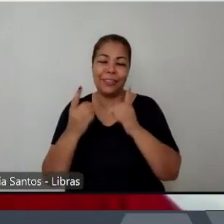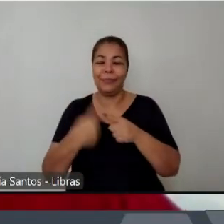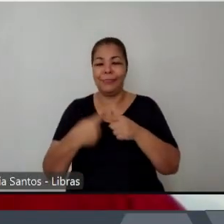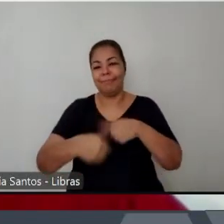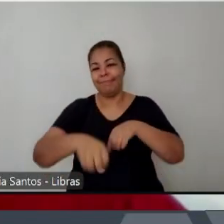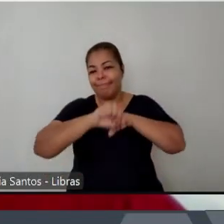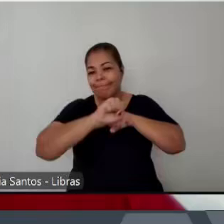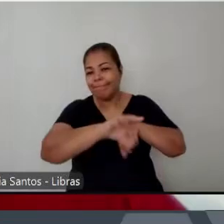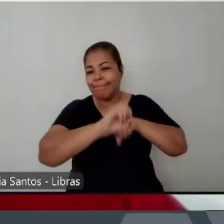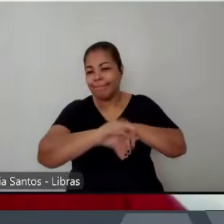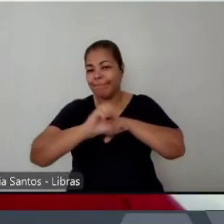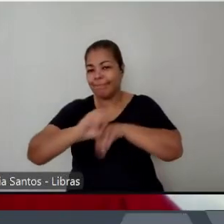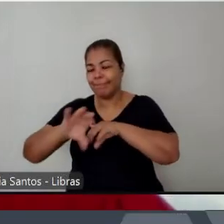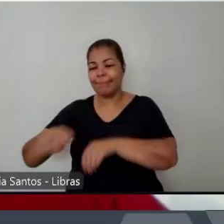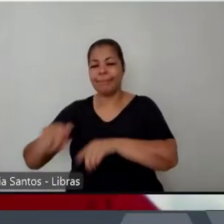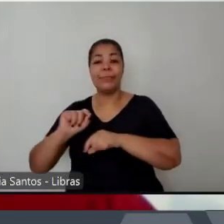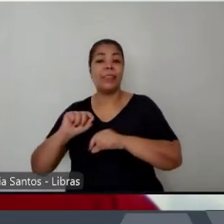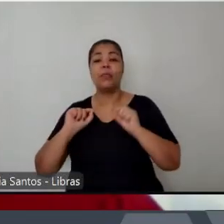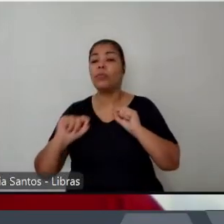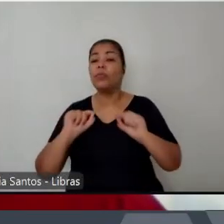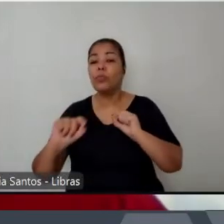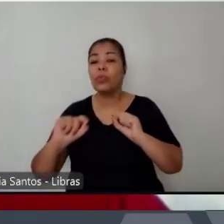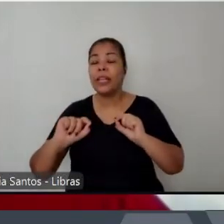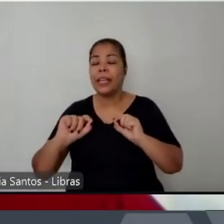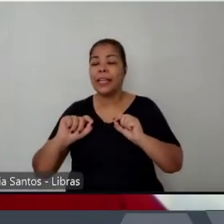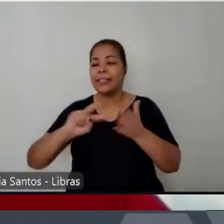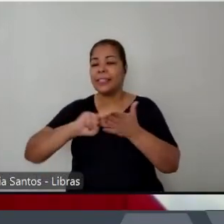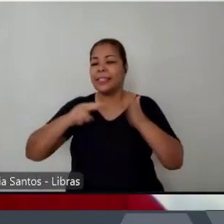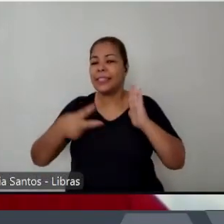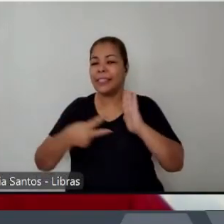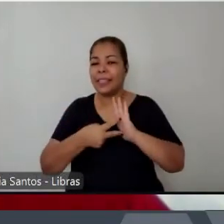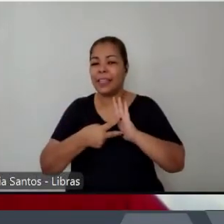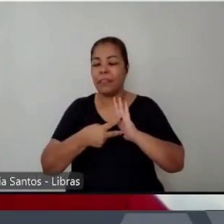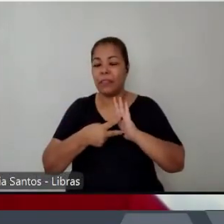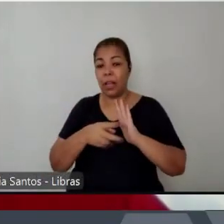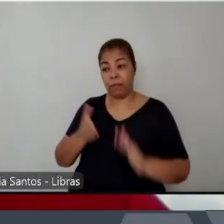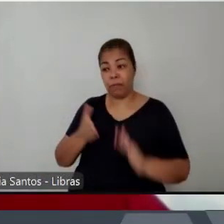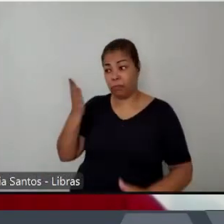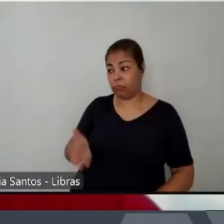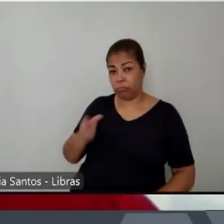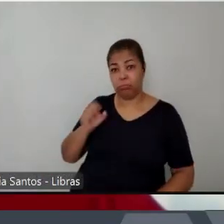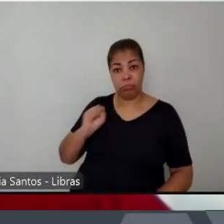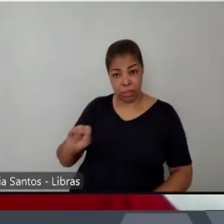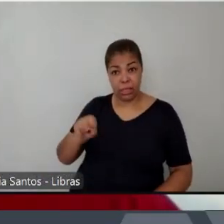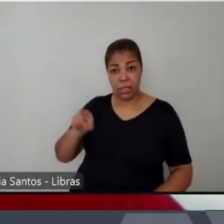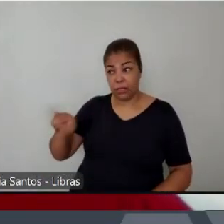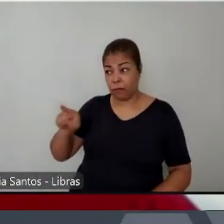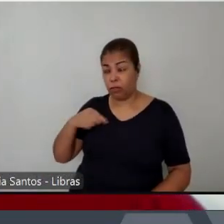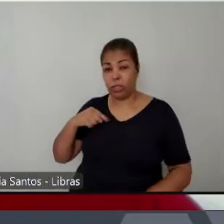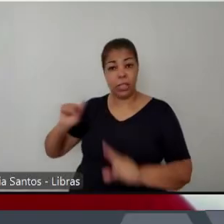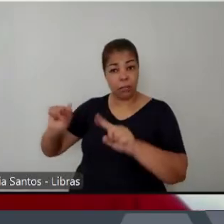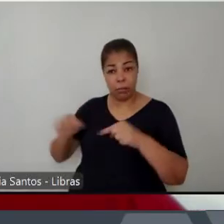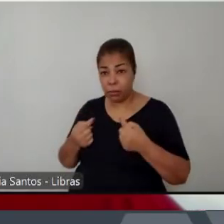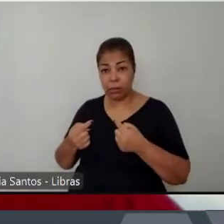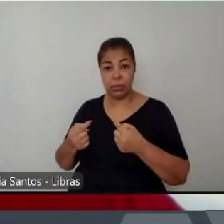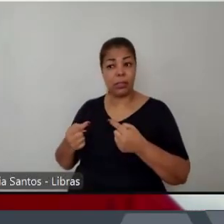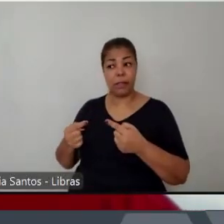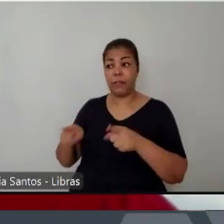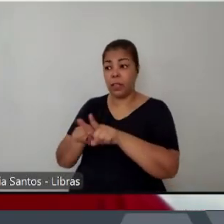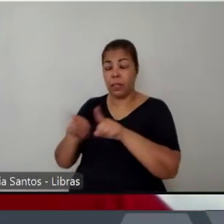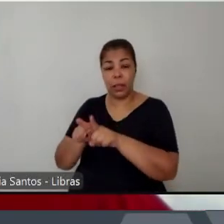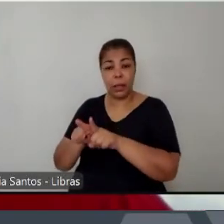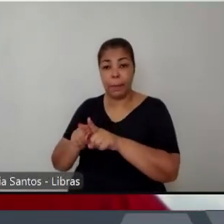com quem desrespeitava a lei. o que que acontecia com aquele que não obedecia as autoridades. Então a violência era vista como algo